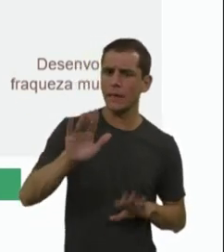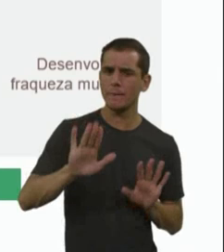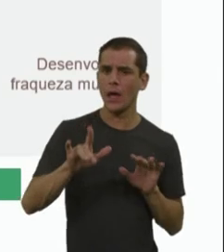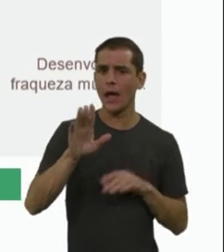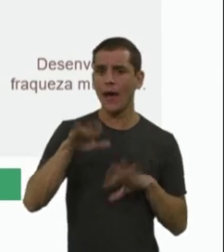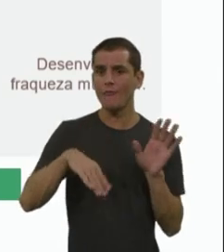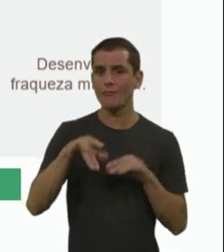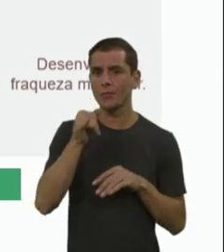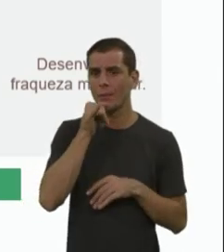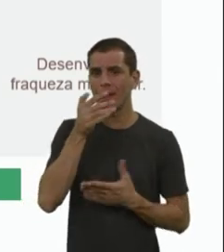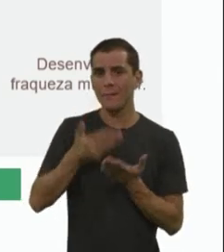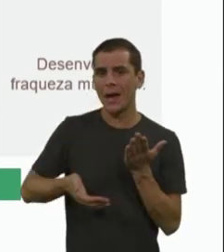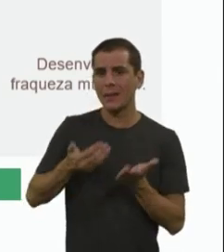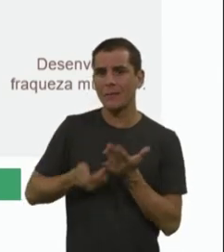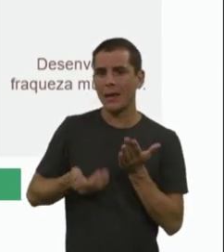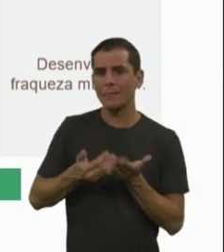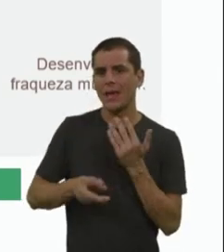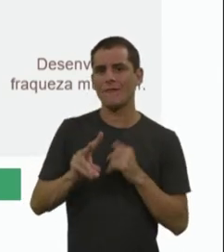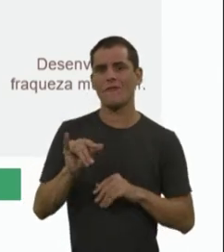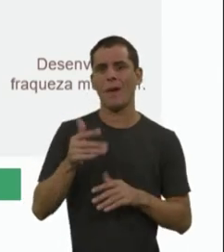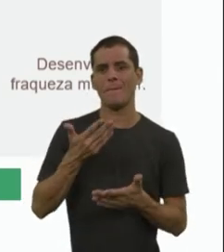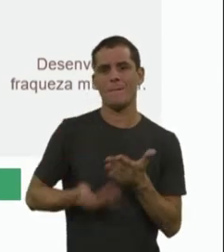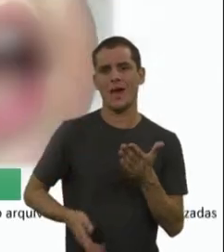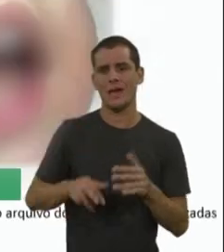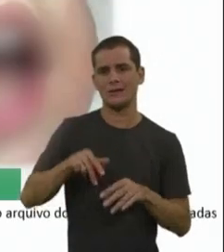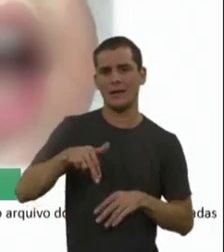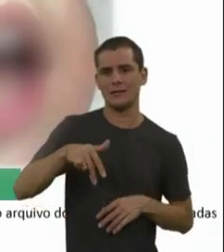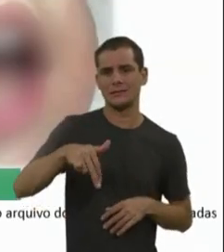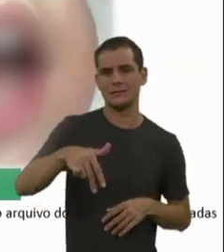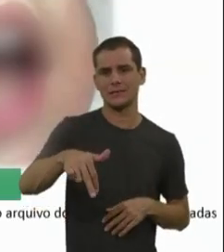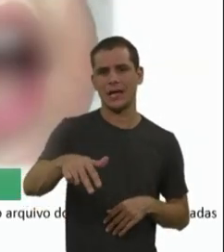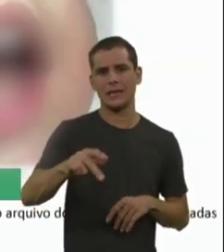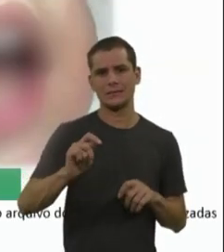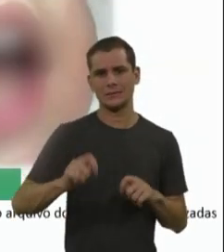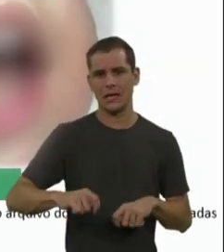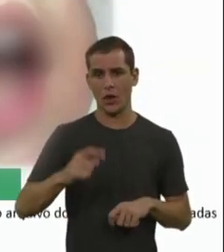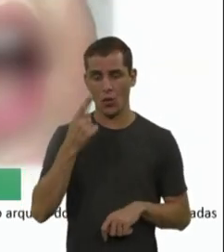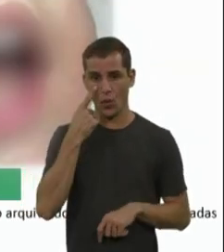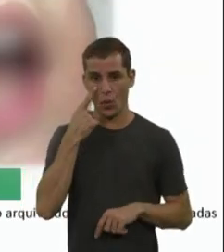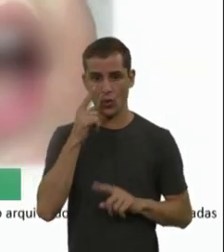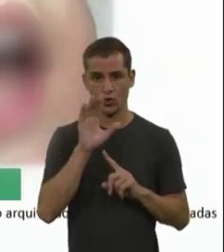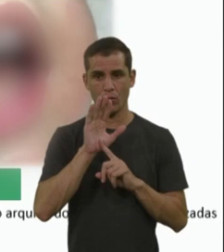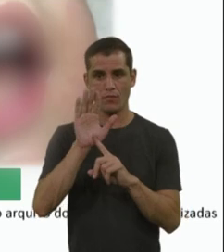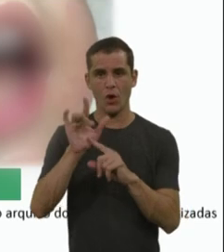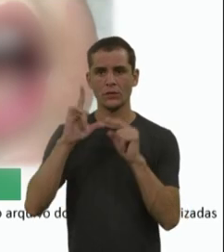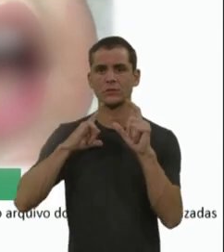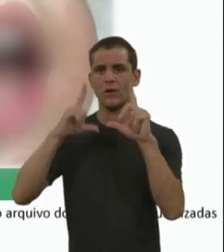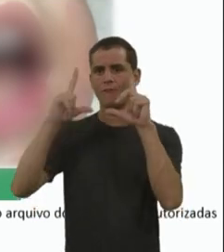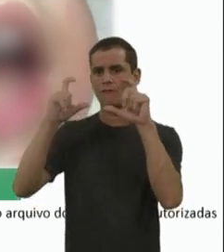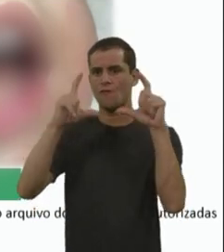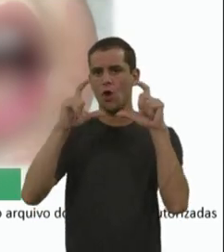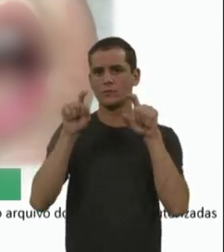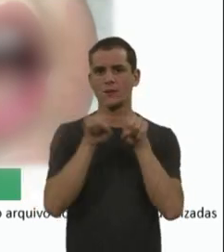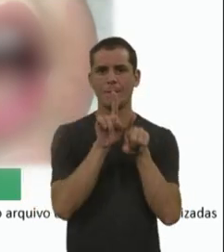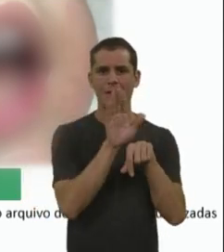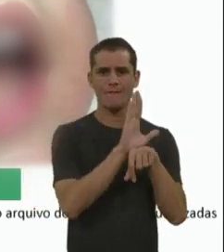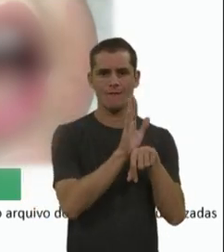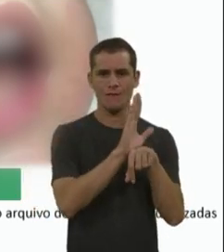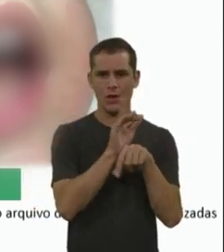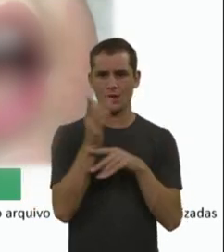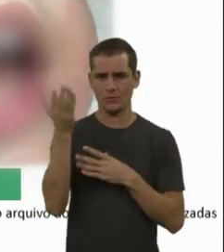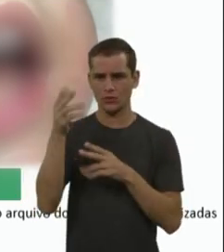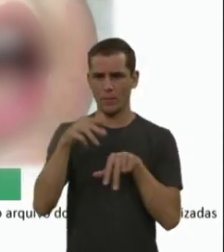com perda dessa capacidade na evolução da doença. Agora eu vou apresentar para vocês fotos e vídeos dos pacientes, todos são